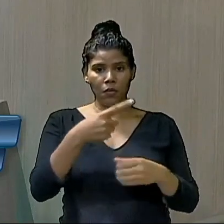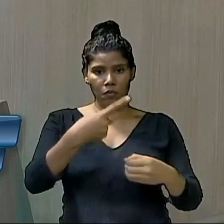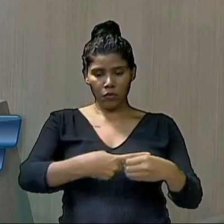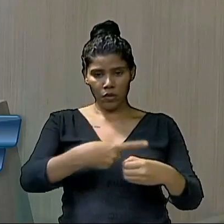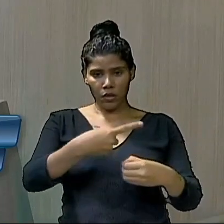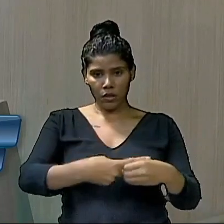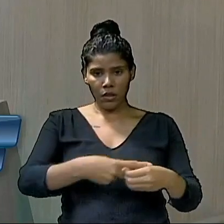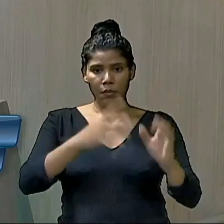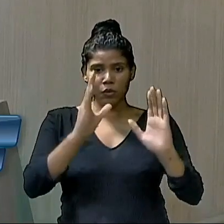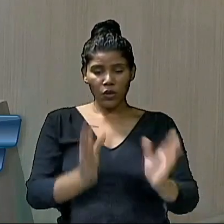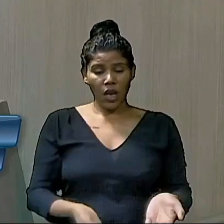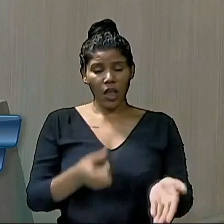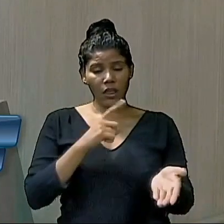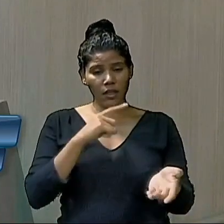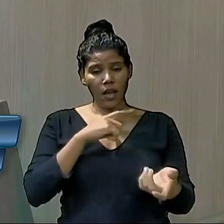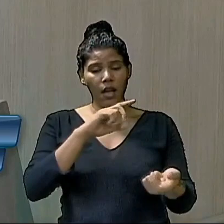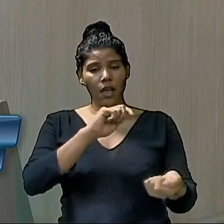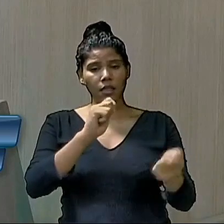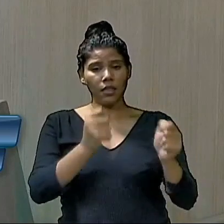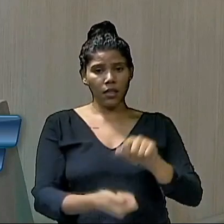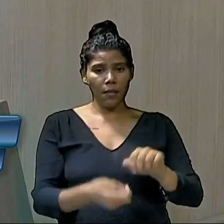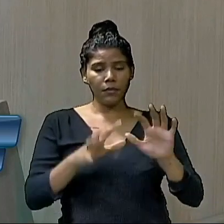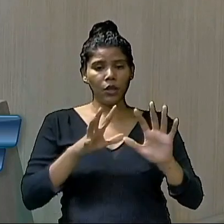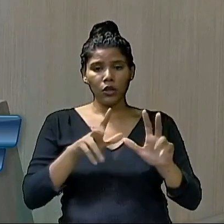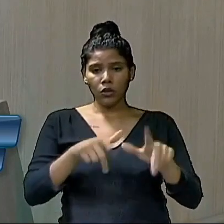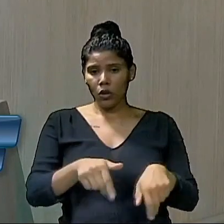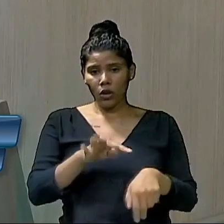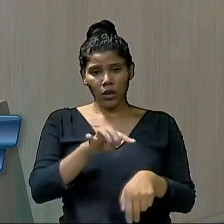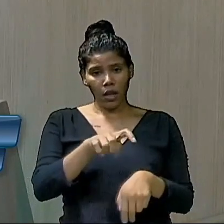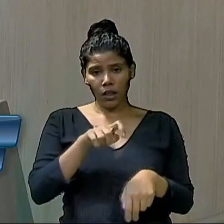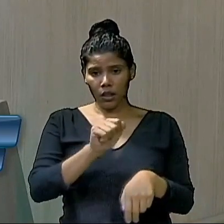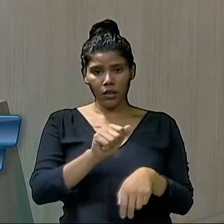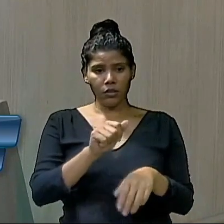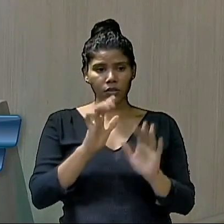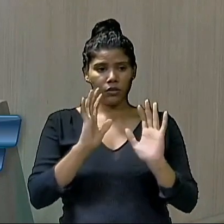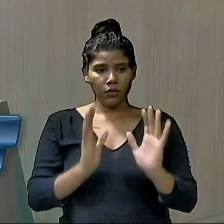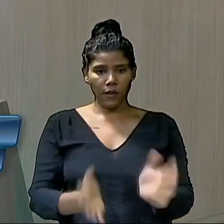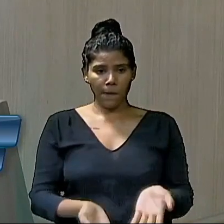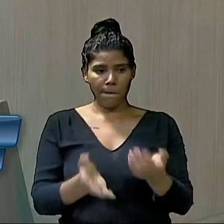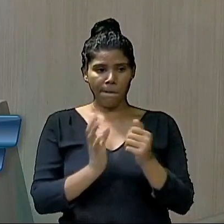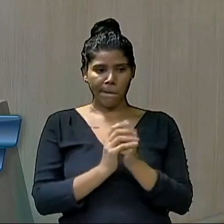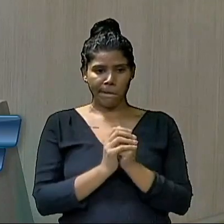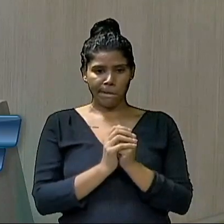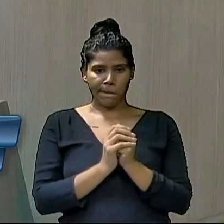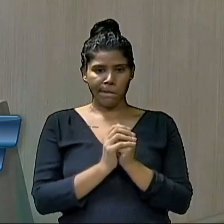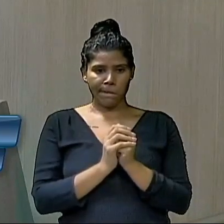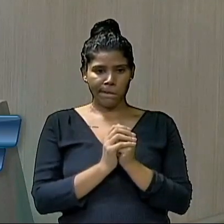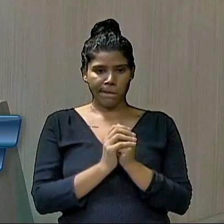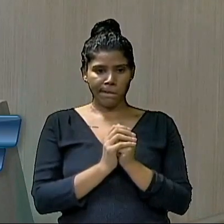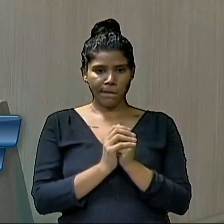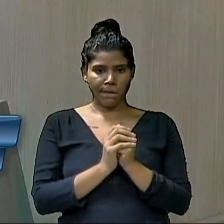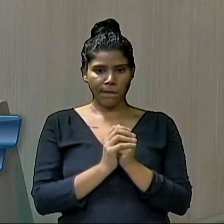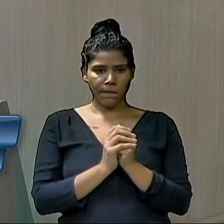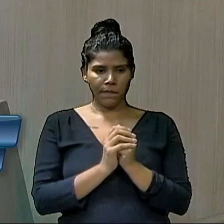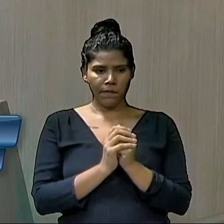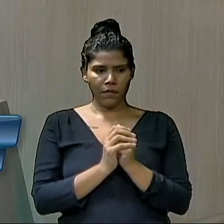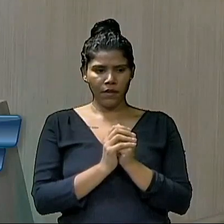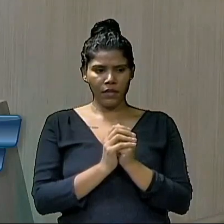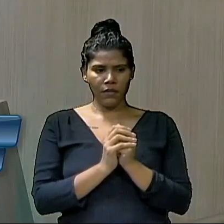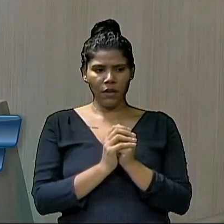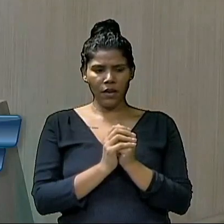conta dos diversos serviços que a prefeitura deveria prestar, inclusive a coleta do lixo, foi